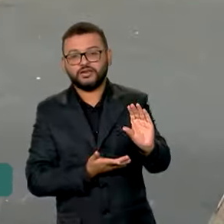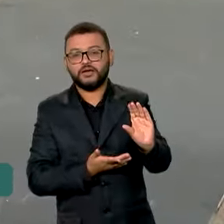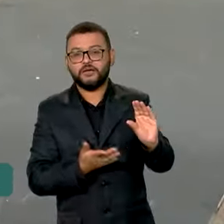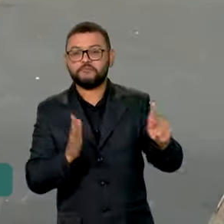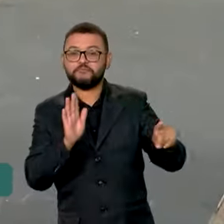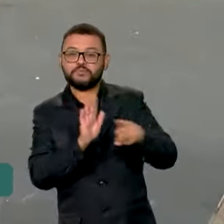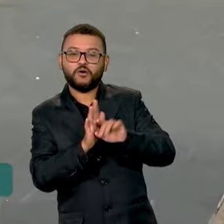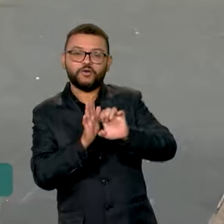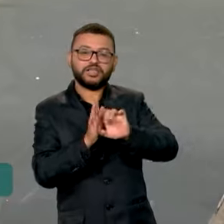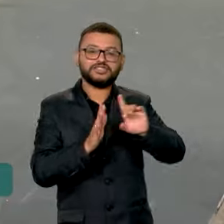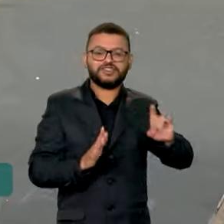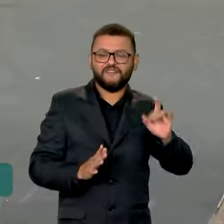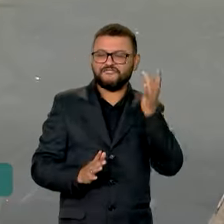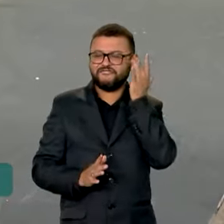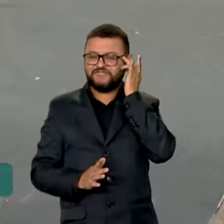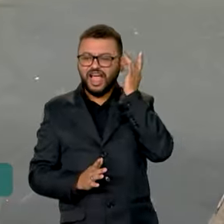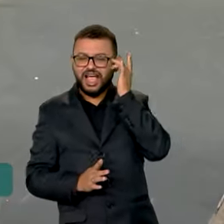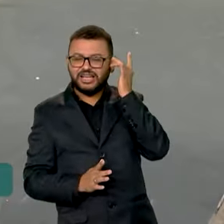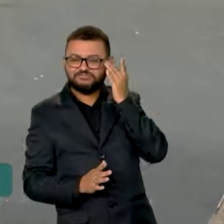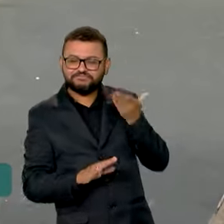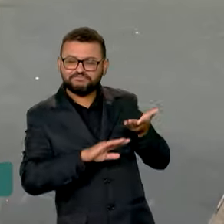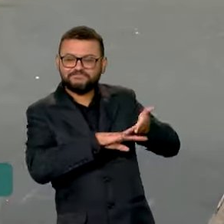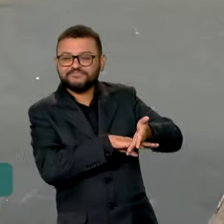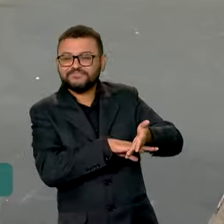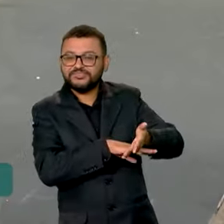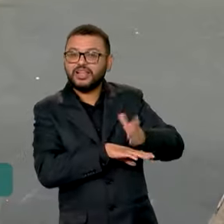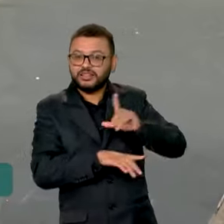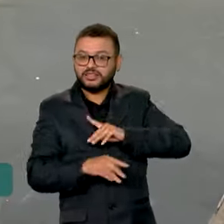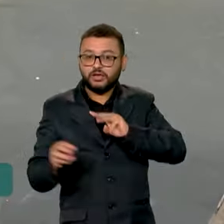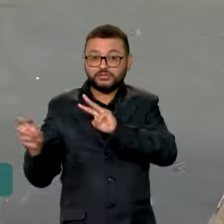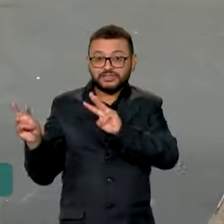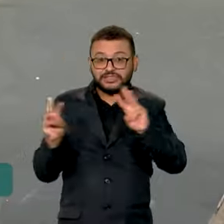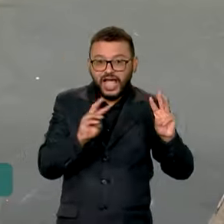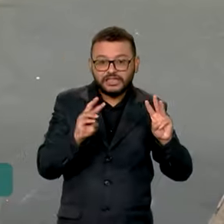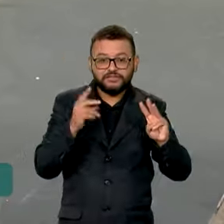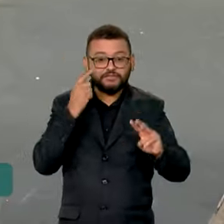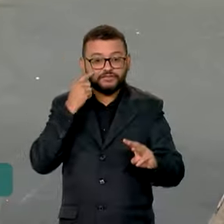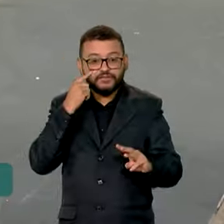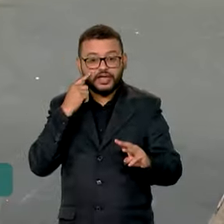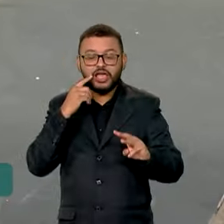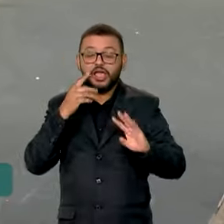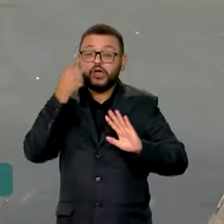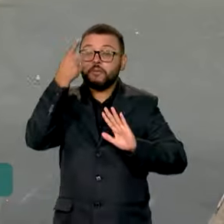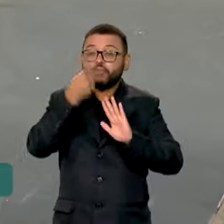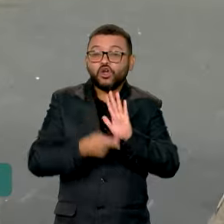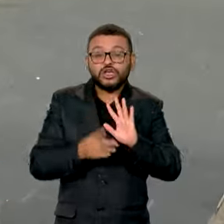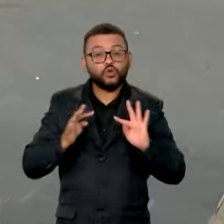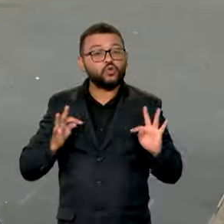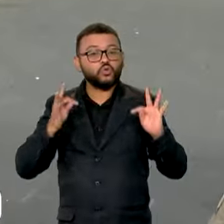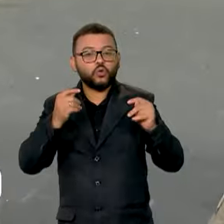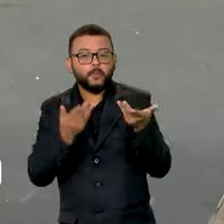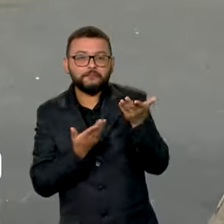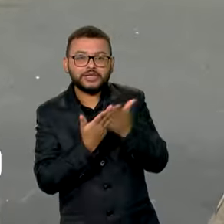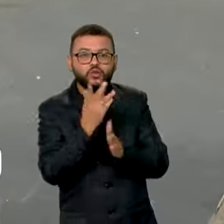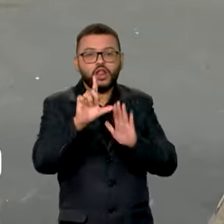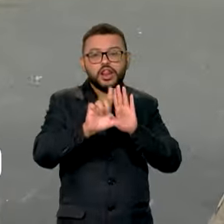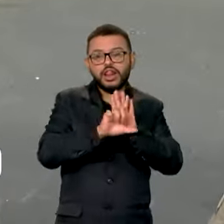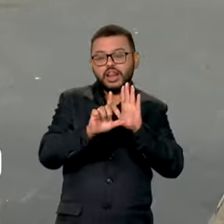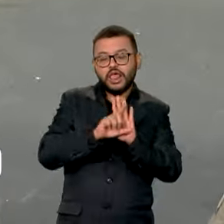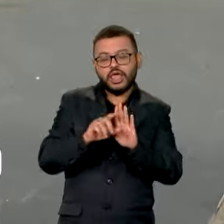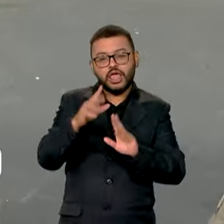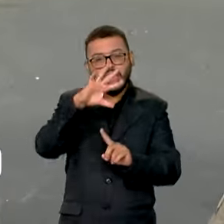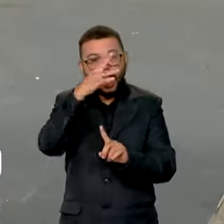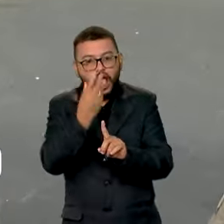meio de editais, o que facilita aí esse caminho. No site é possível ver todos os projetos que foram contemplados pela Lei Rouanet.